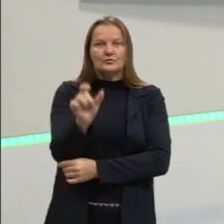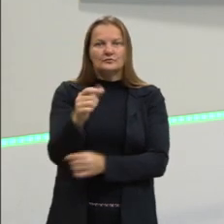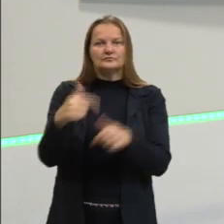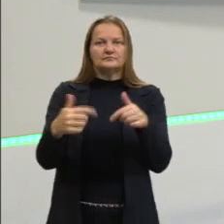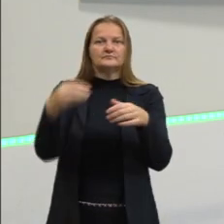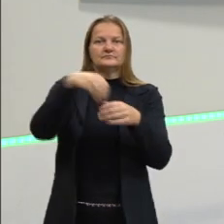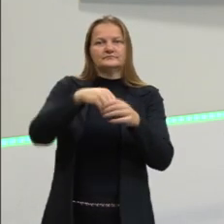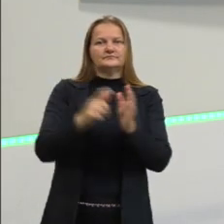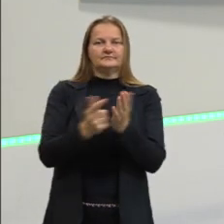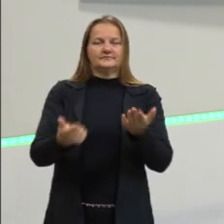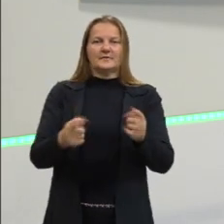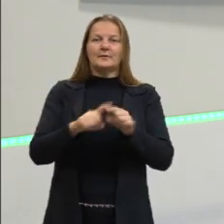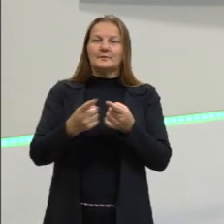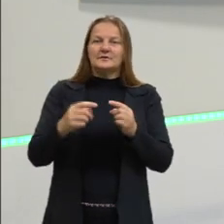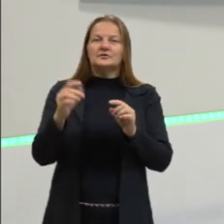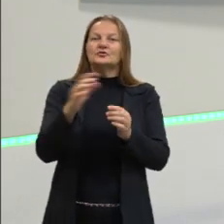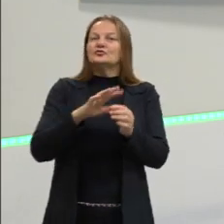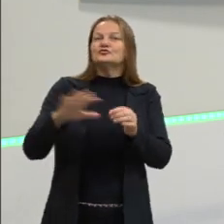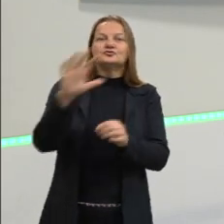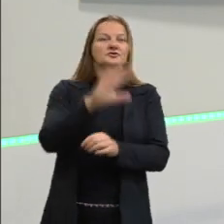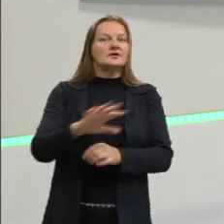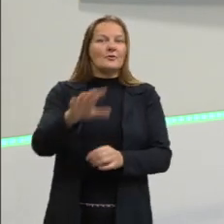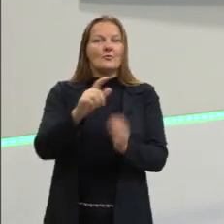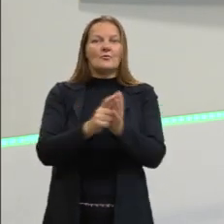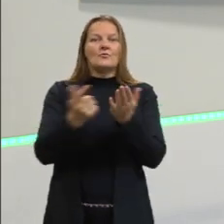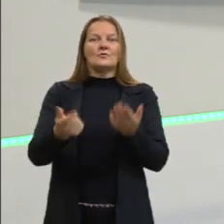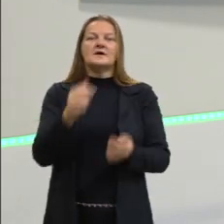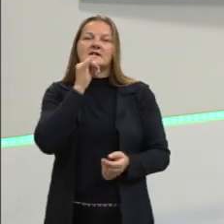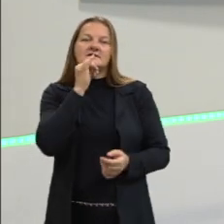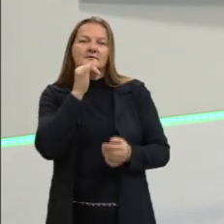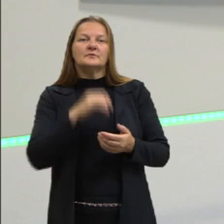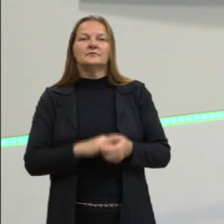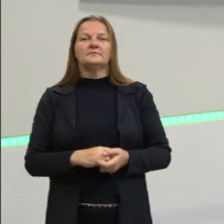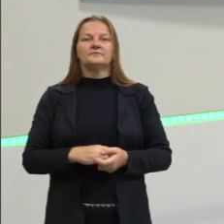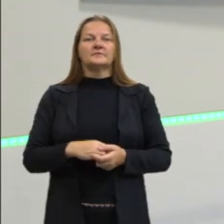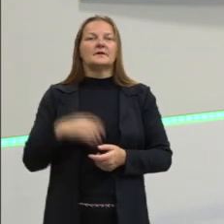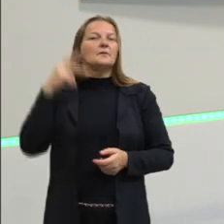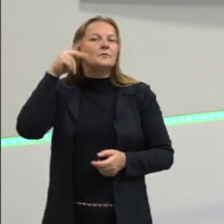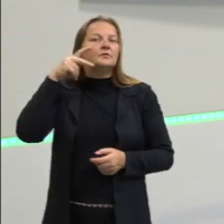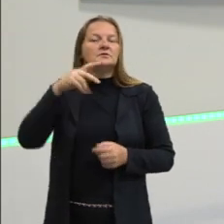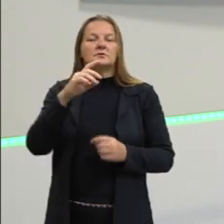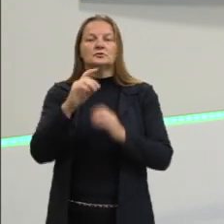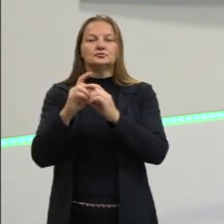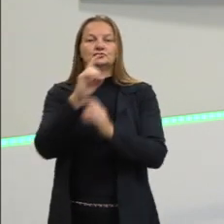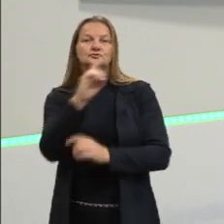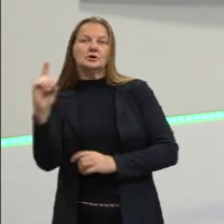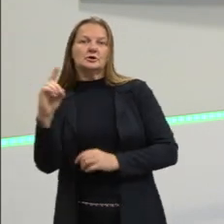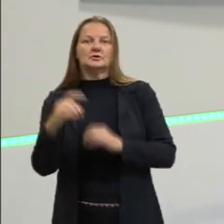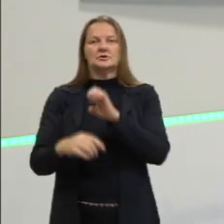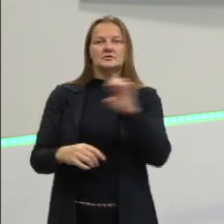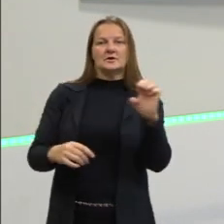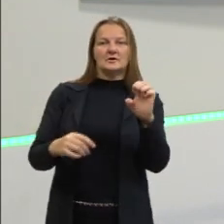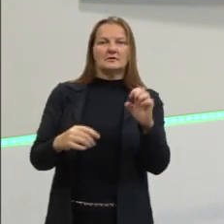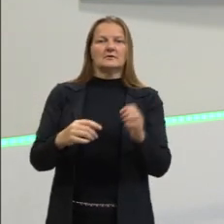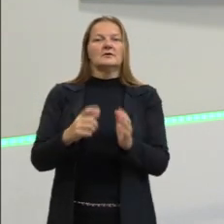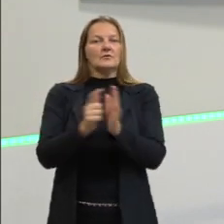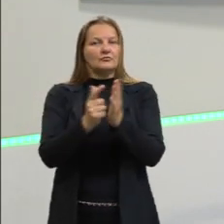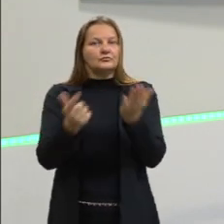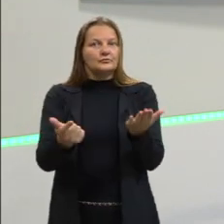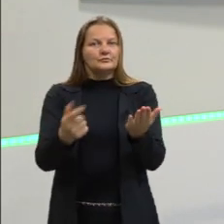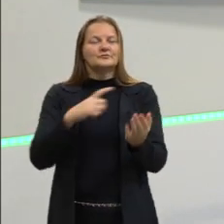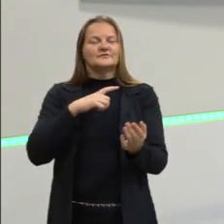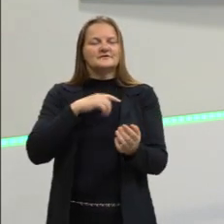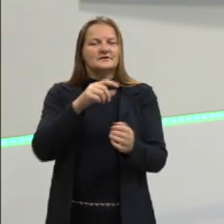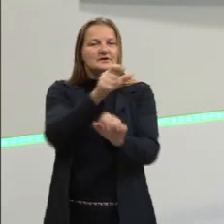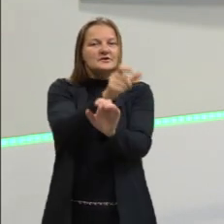alguns jornais que são, falando politicamente, que são da direita ou da esquerda, e esse texto editorial muitas